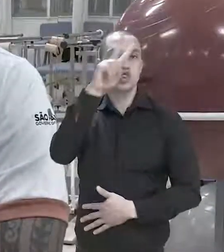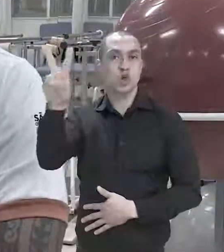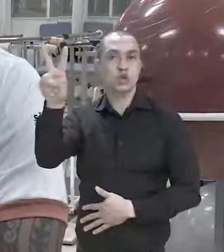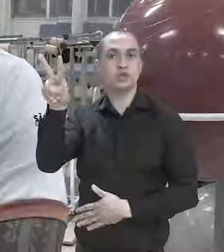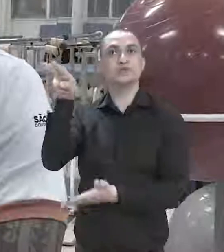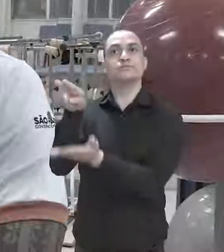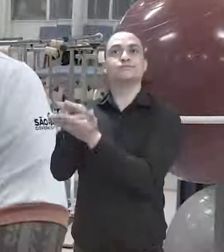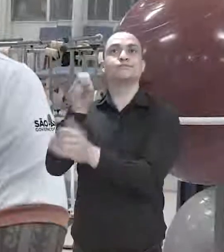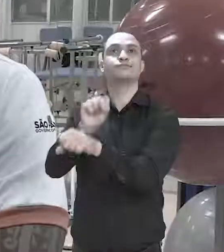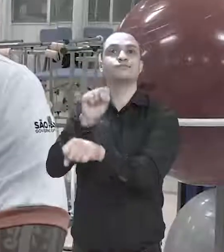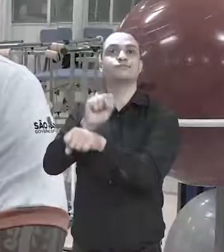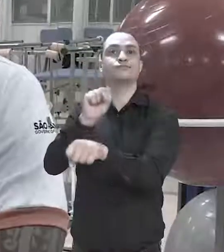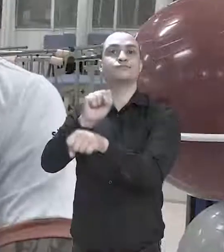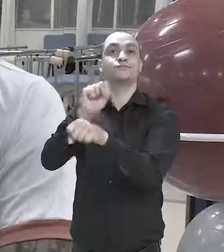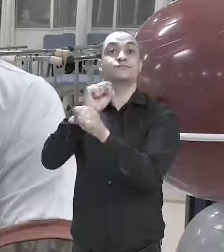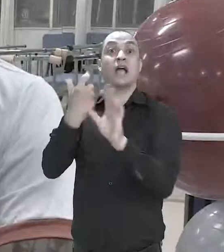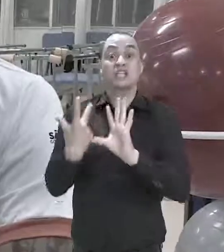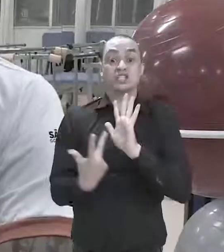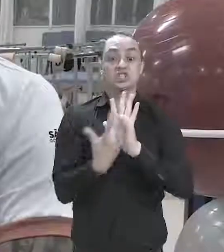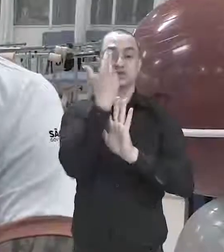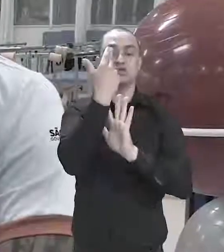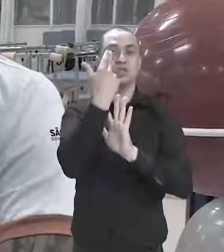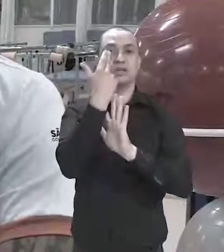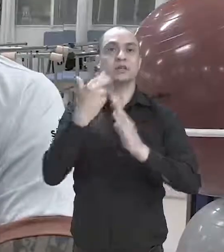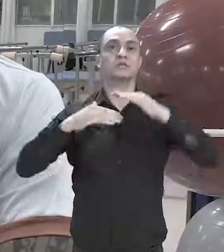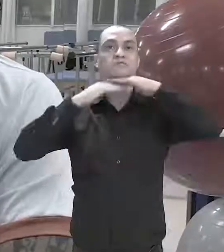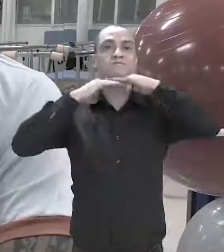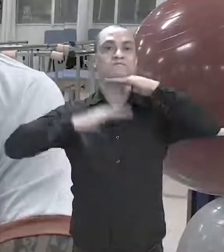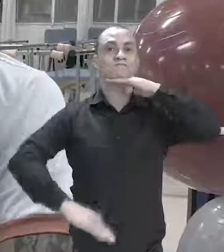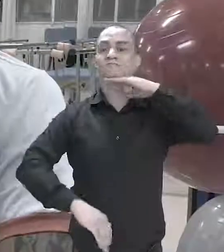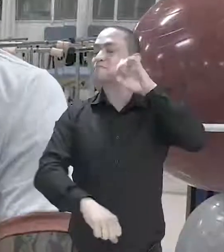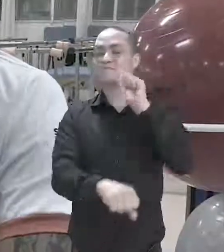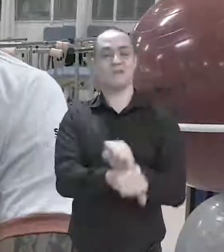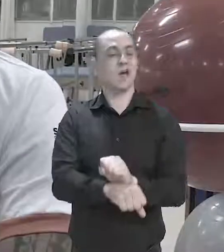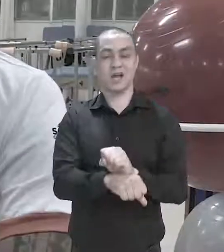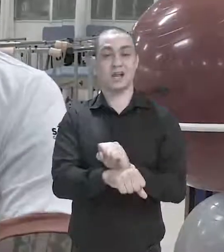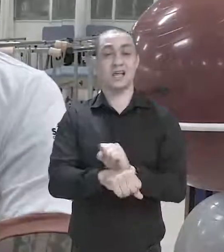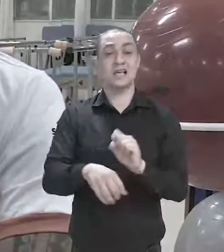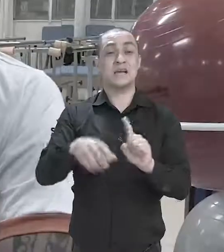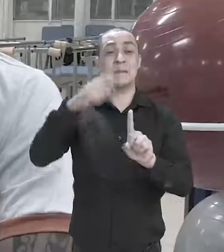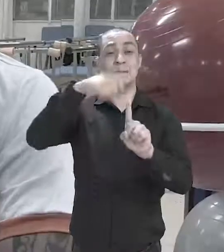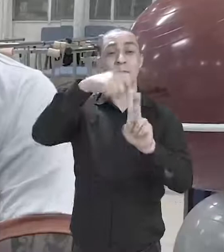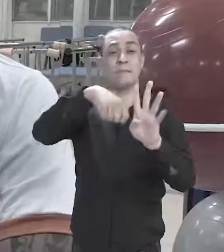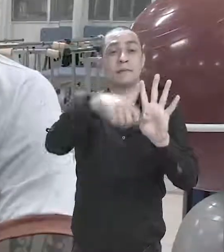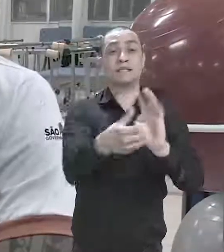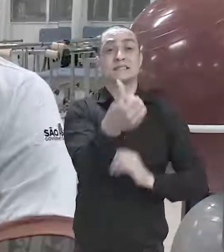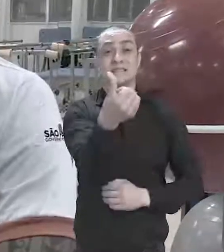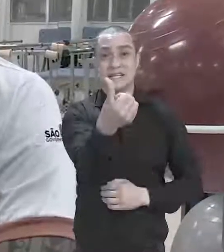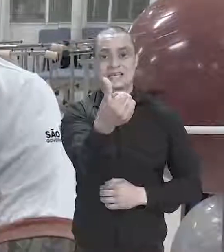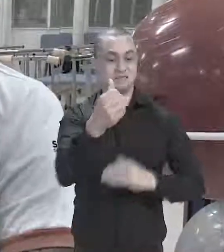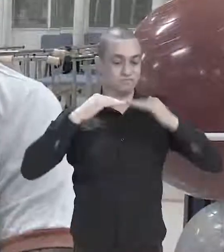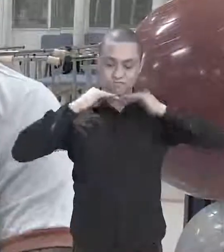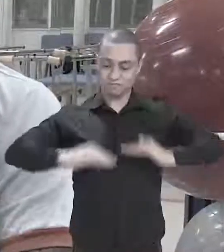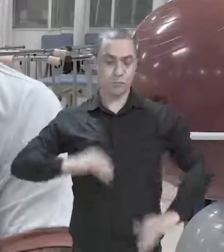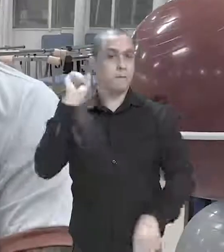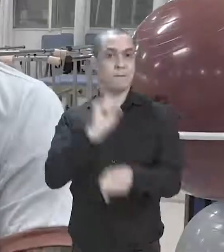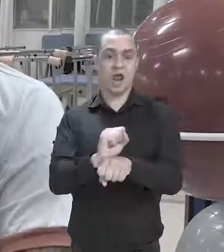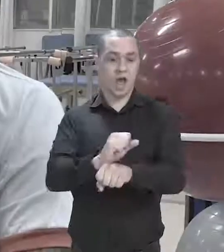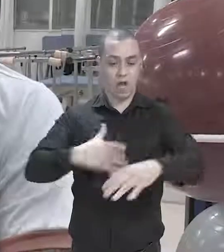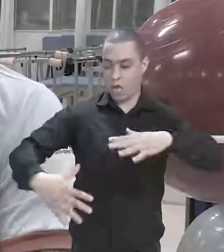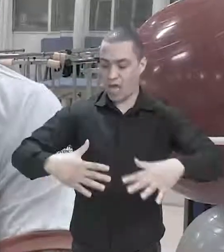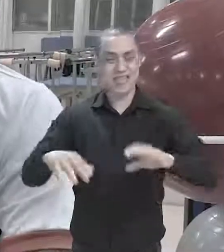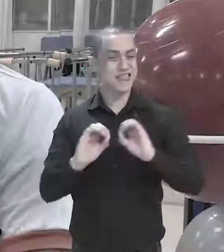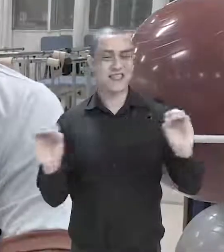dias esperando cirurgia, fiquei tetraplégico seis meses, sem mexer nem a nada, sem mexer o